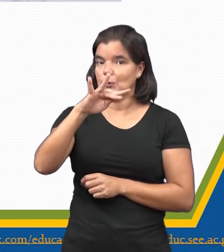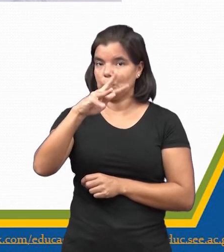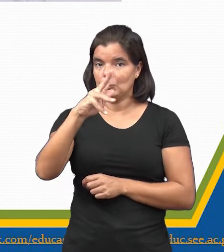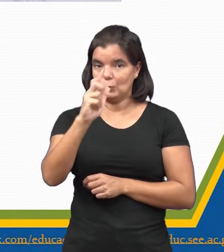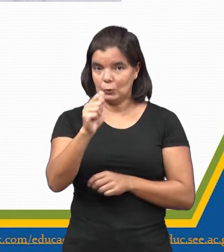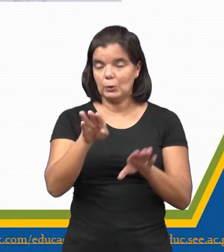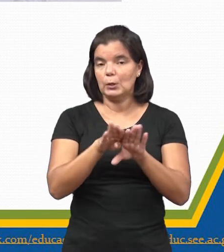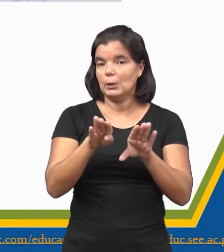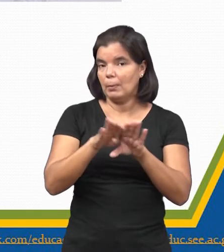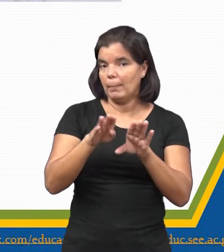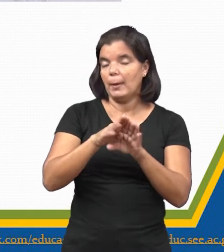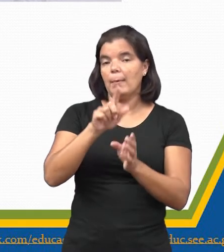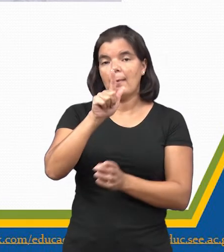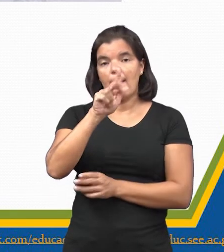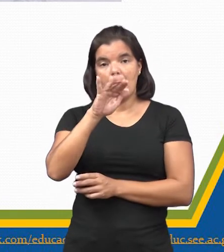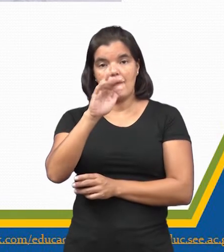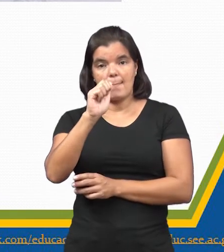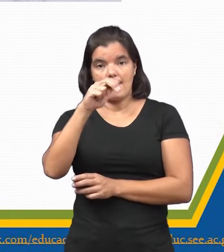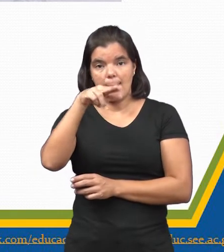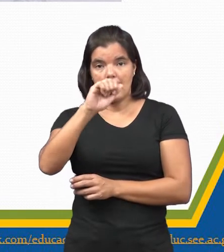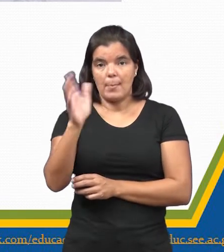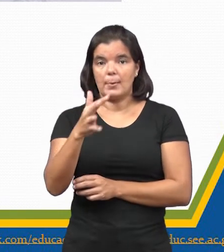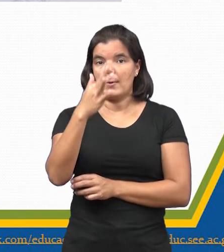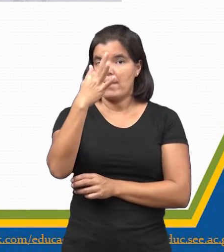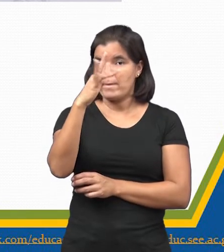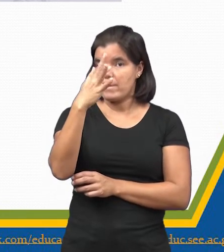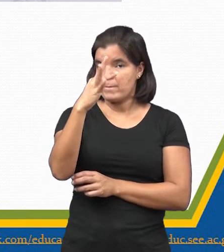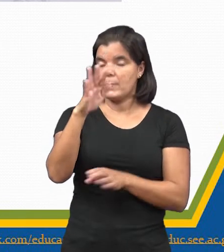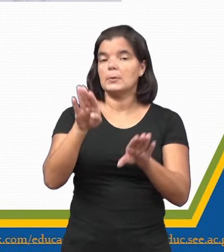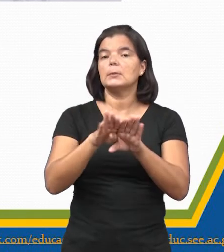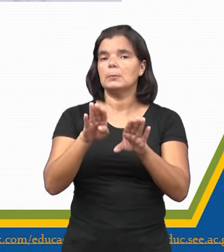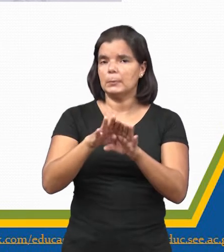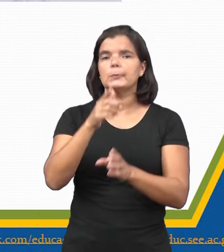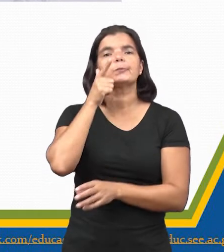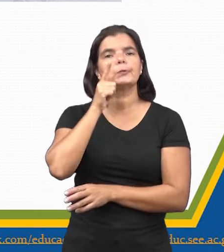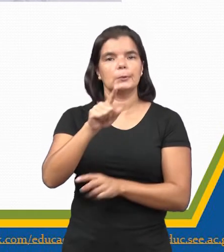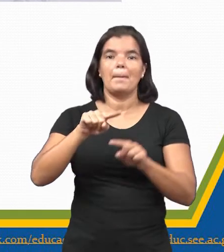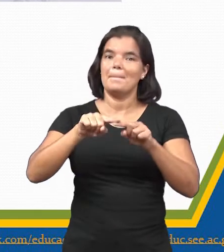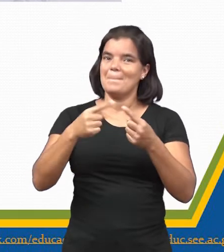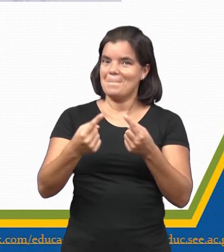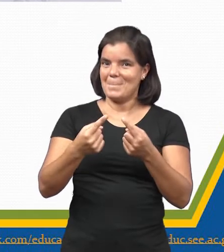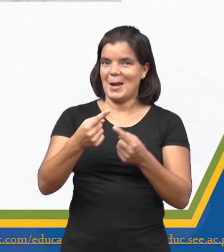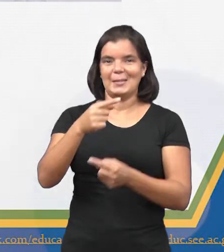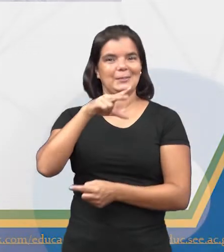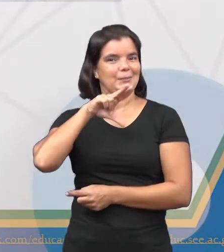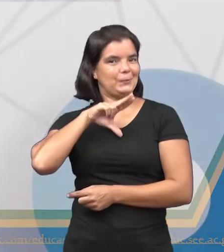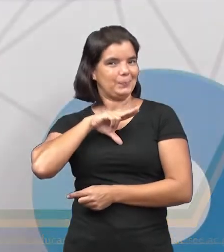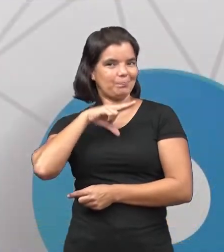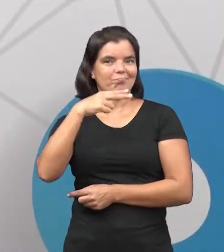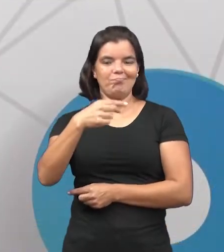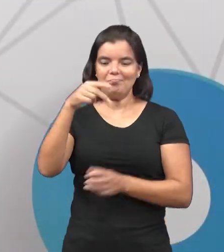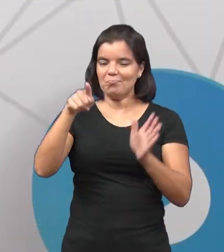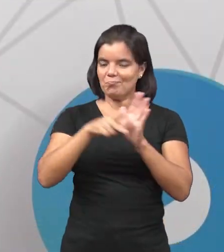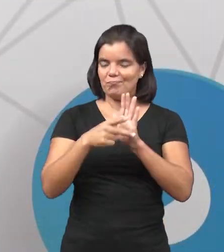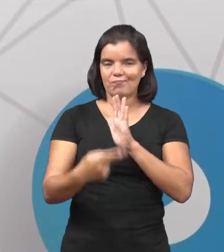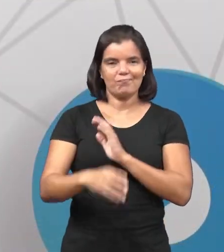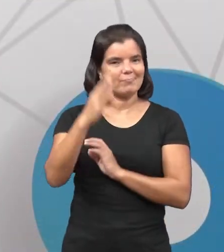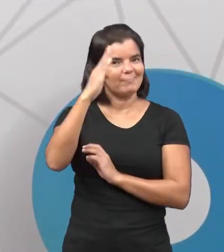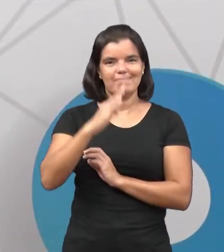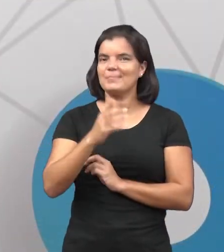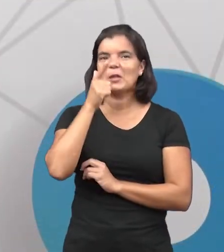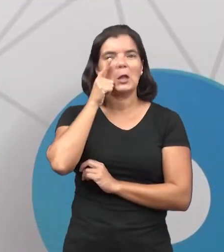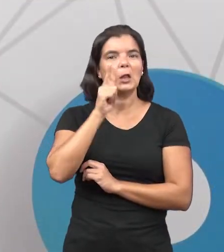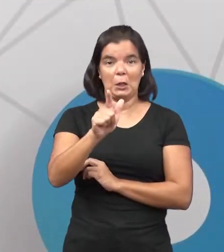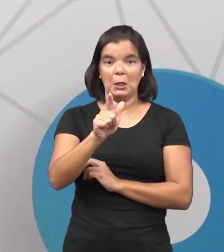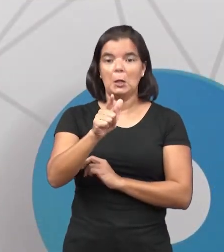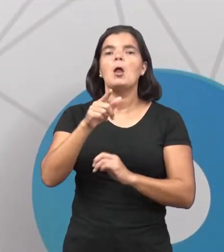guianas, né? Guiana francesa, eles conseguiram ter êxito. Porém, na América Portuguesa, aqui no Brasil, eles não conseguiram.